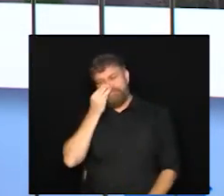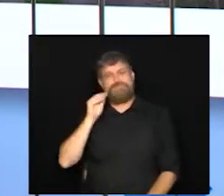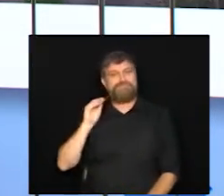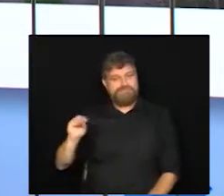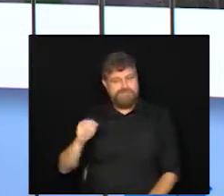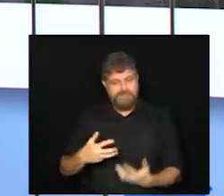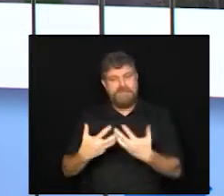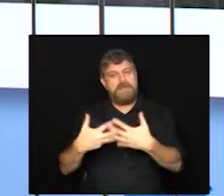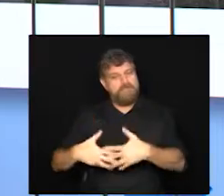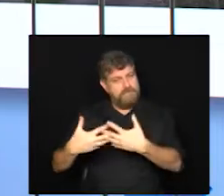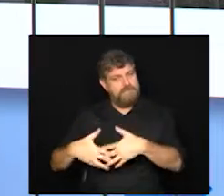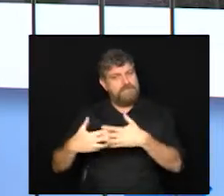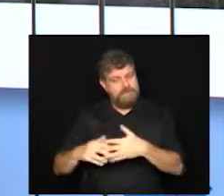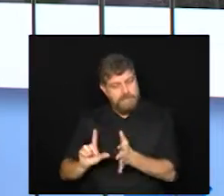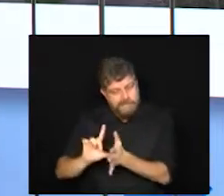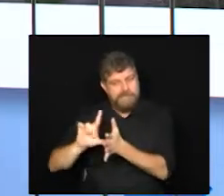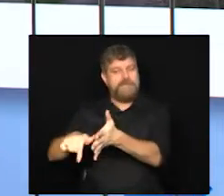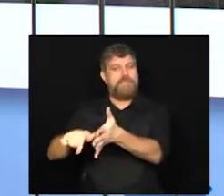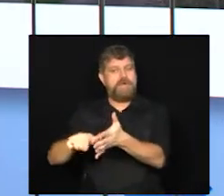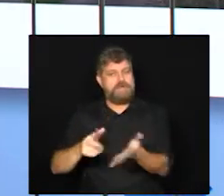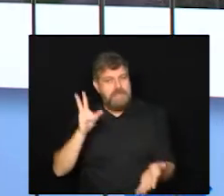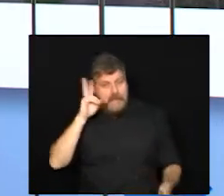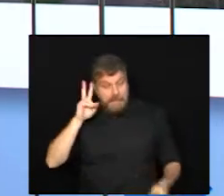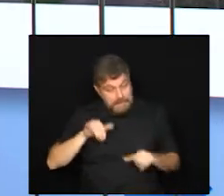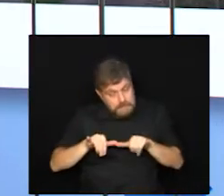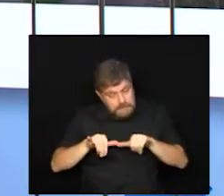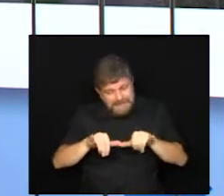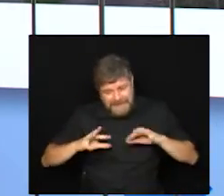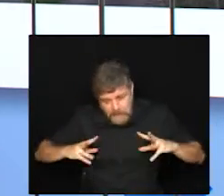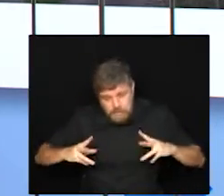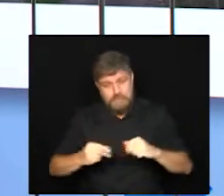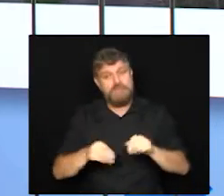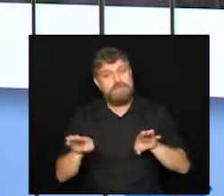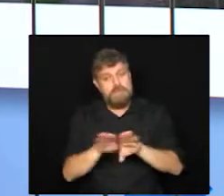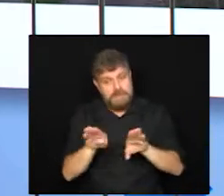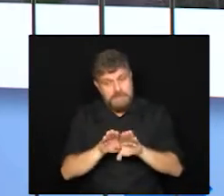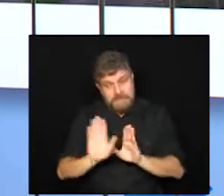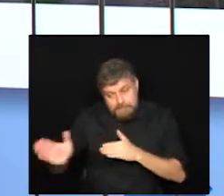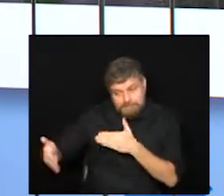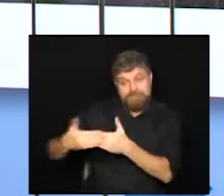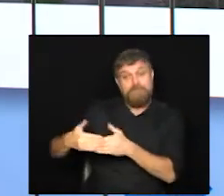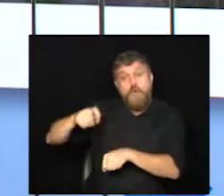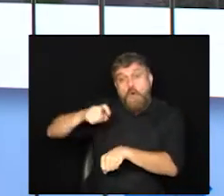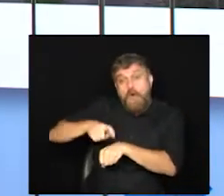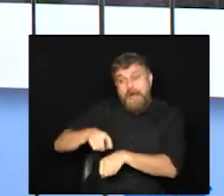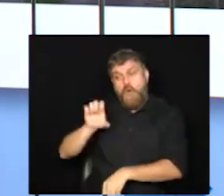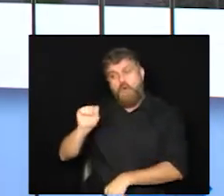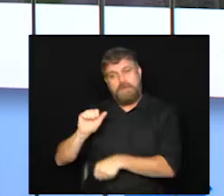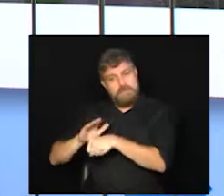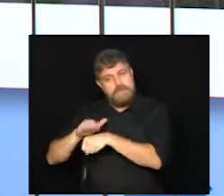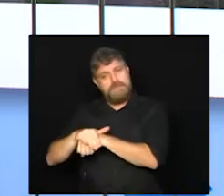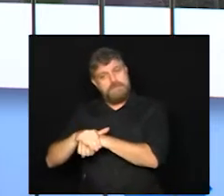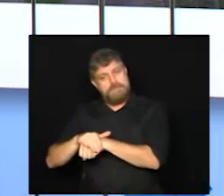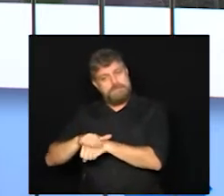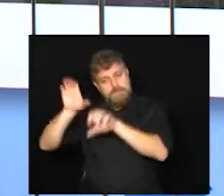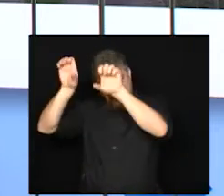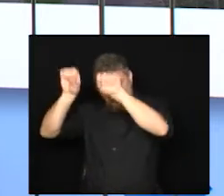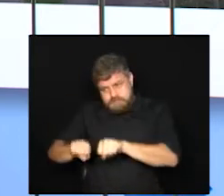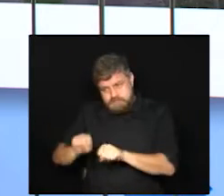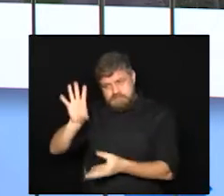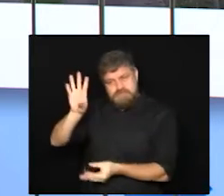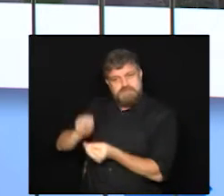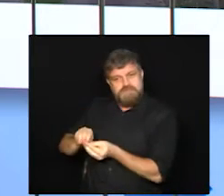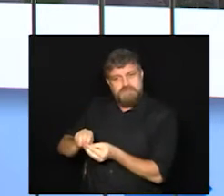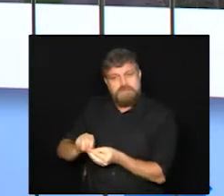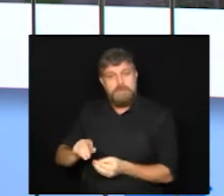noite. Lembrando que todo supermercado também deve fechar às 8 da noite. Olha, nós temos